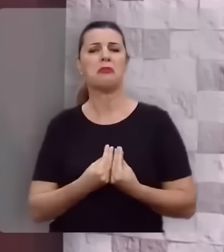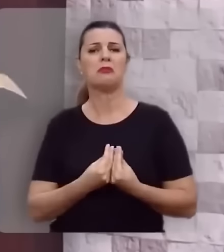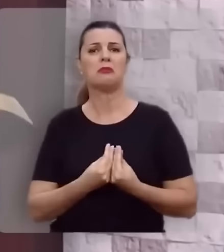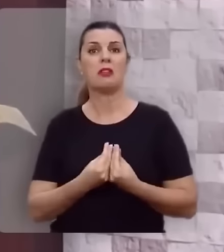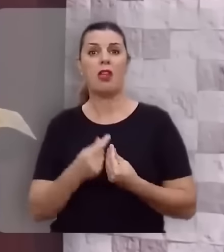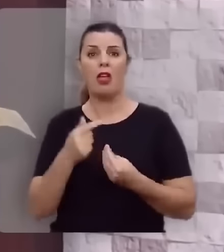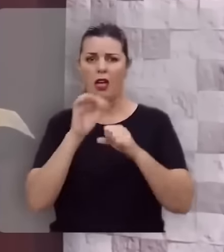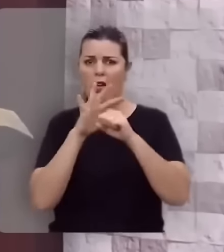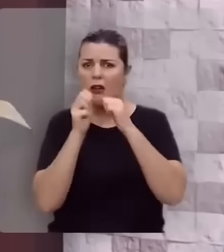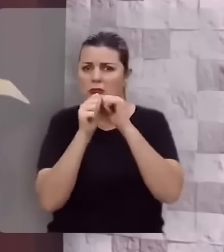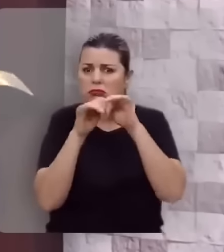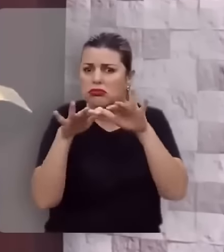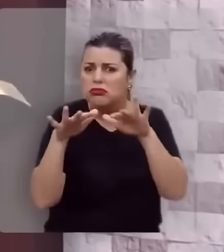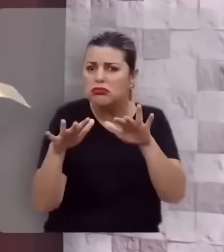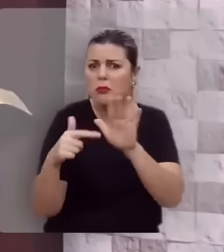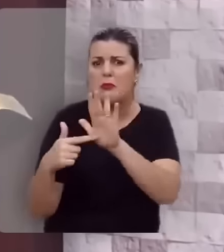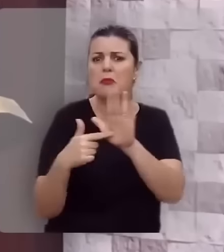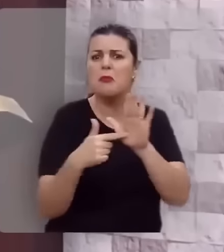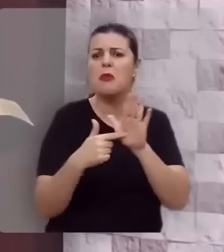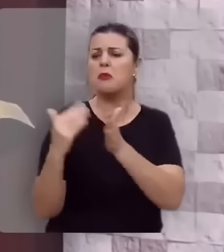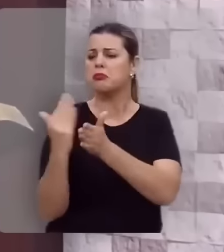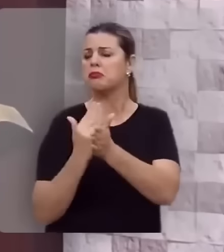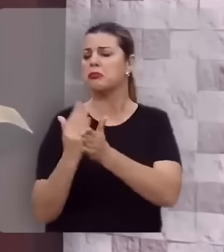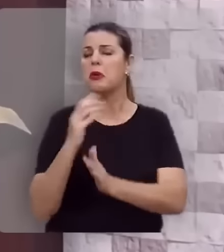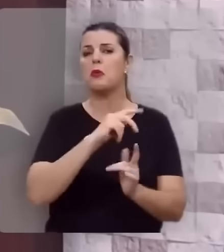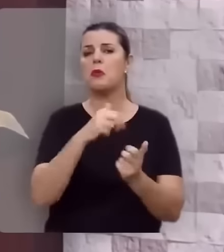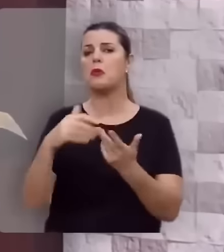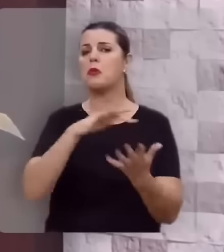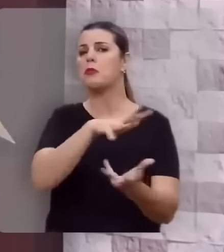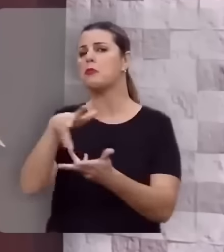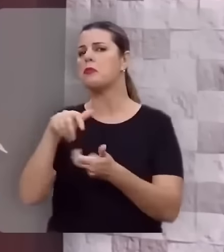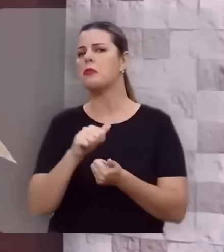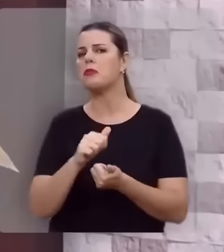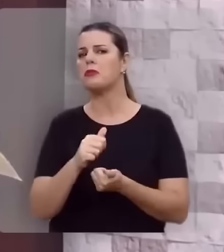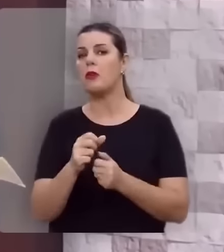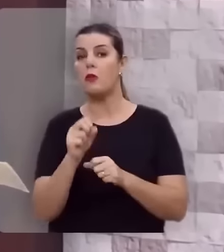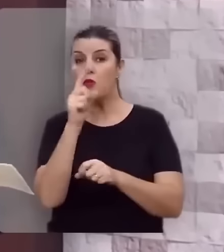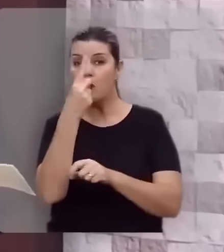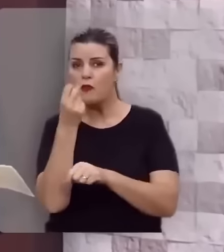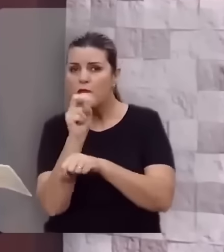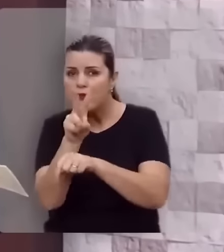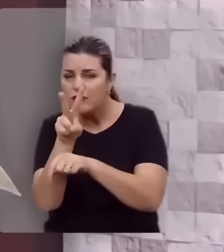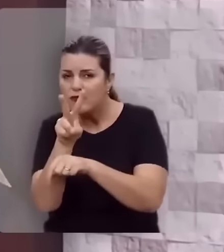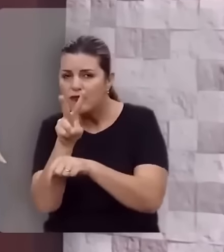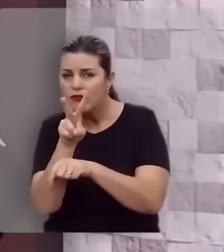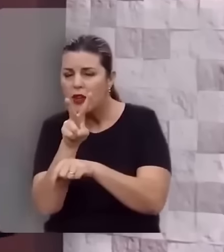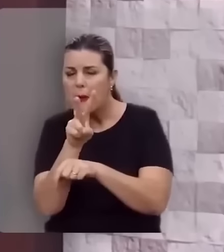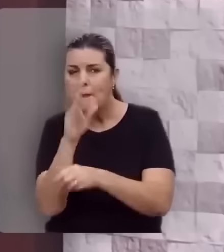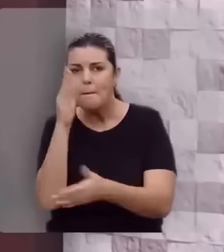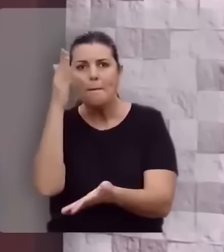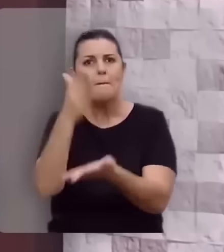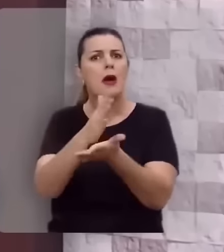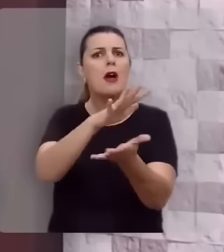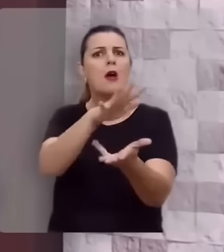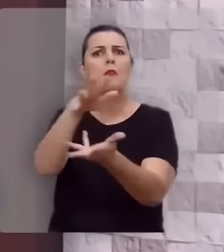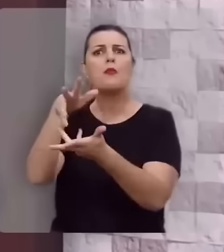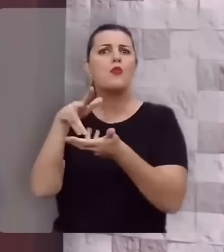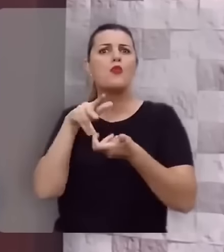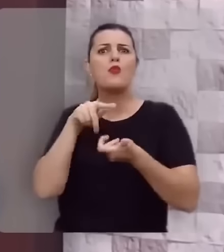Essa pandemia retratou alguns fatos para o mundo. Um vírus parou o mundo,